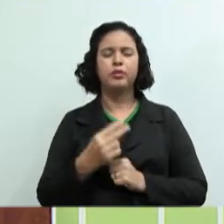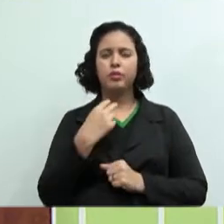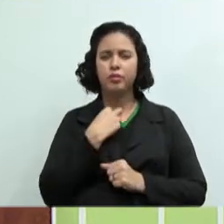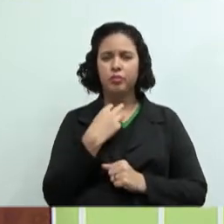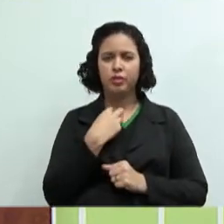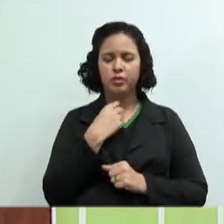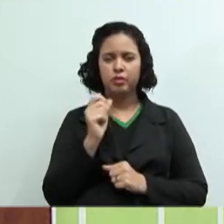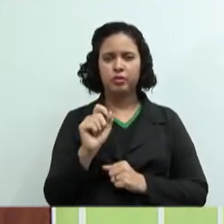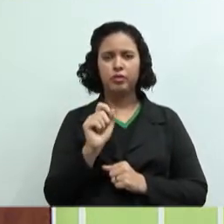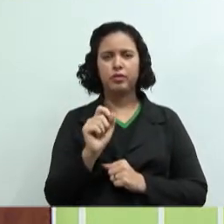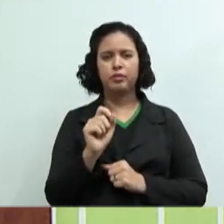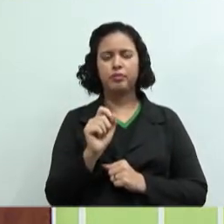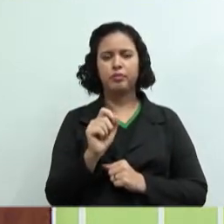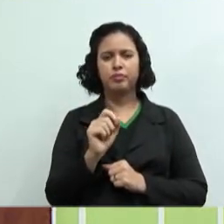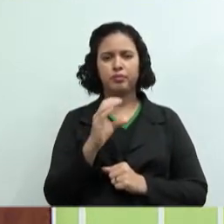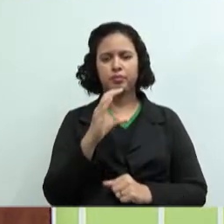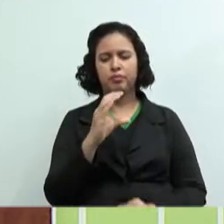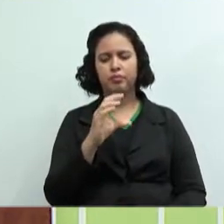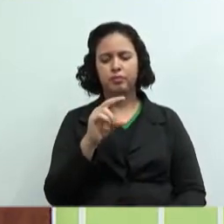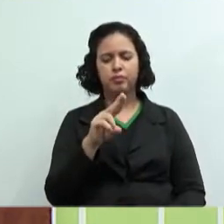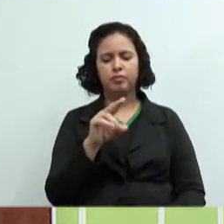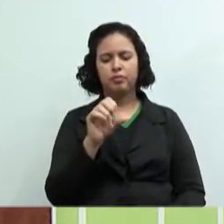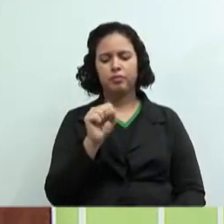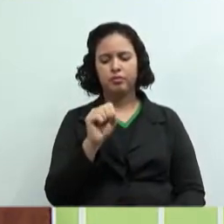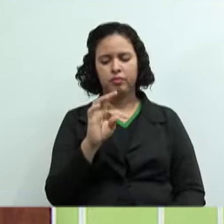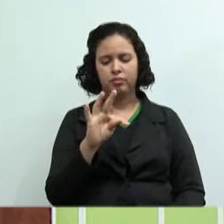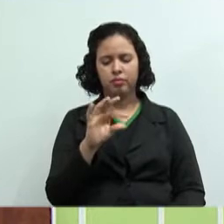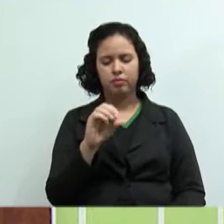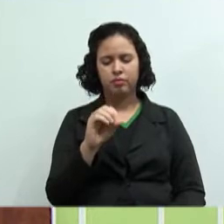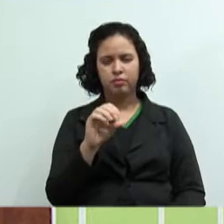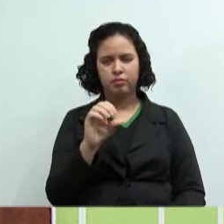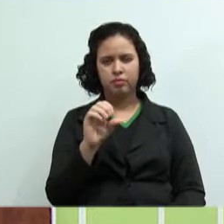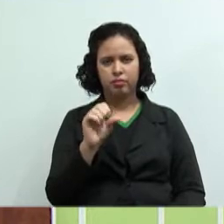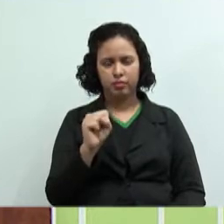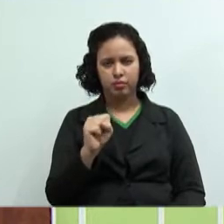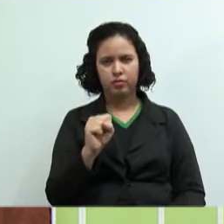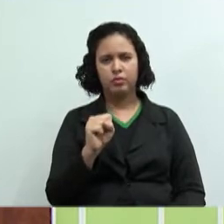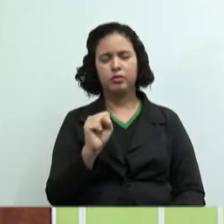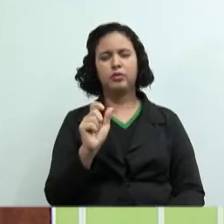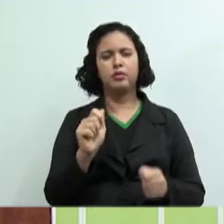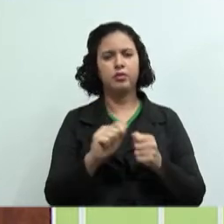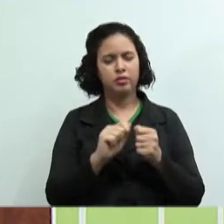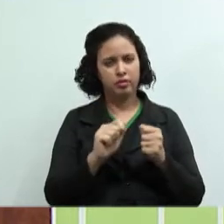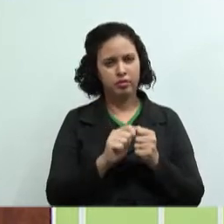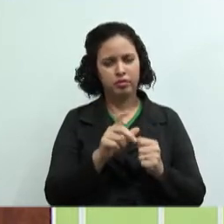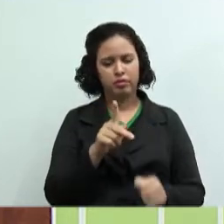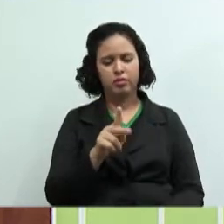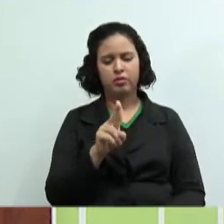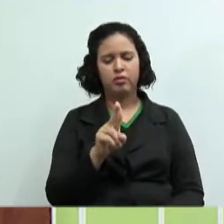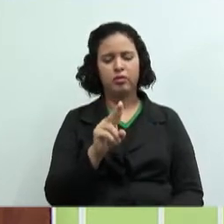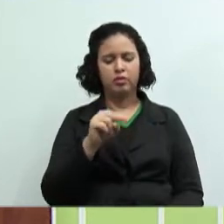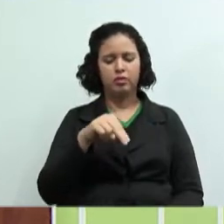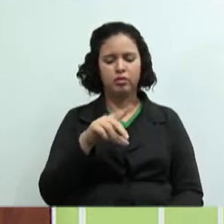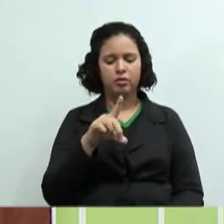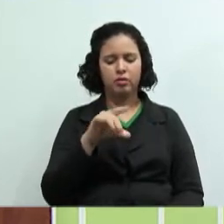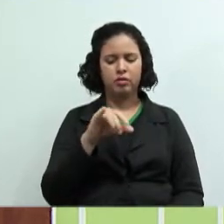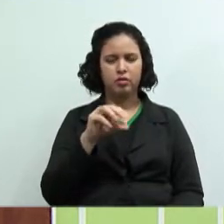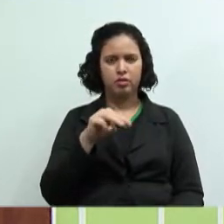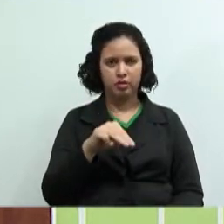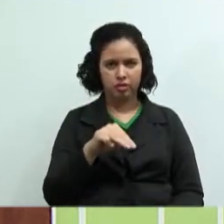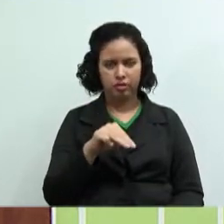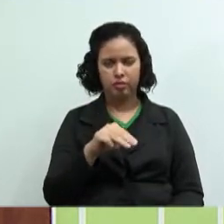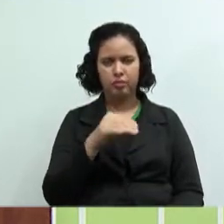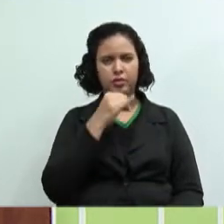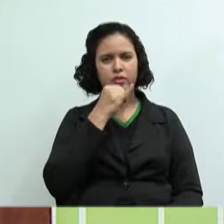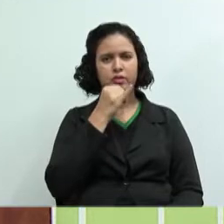custos para eu produzir, embalar o meu pudim, ser R$10,00, e o meu preço de venda ser R